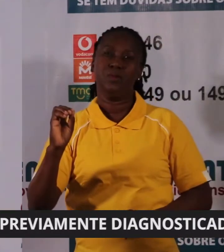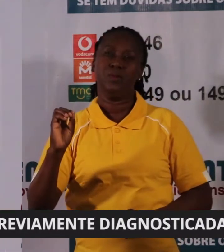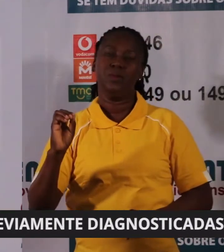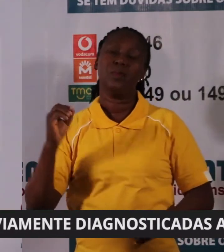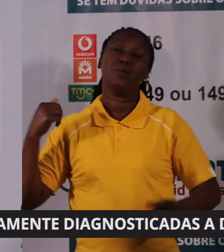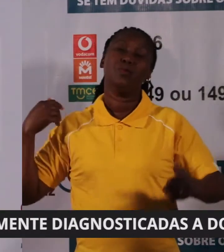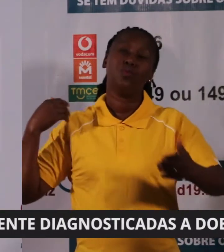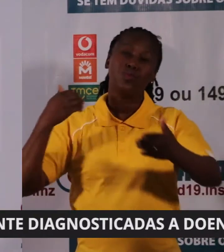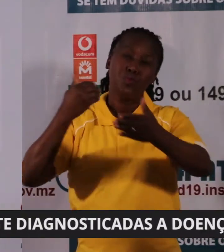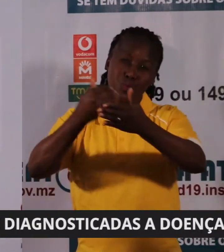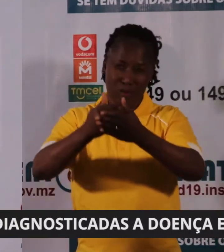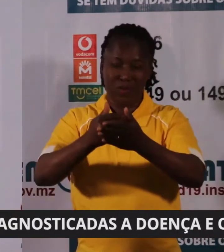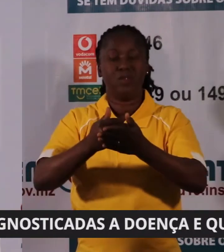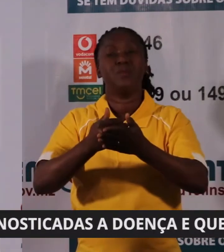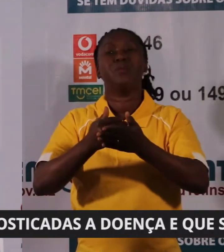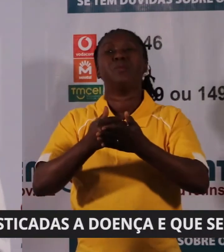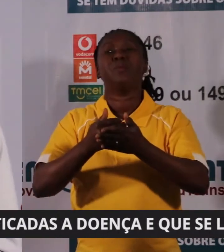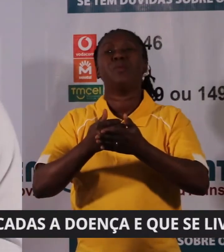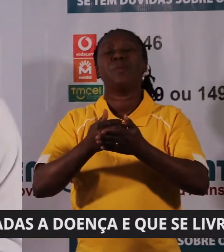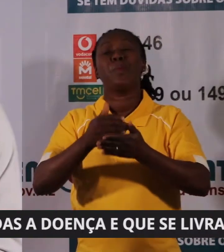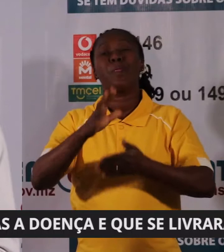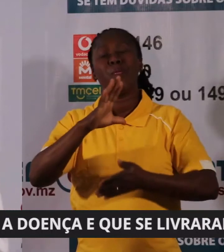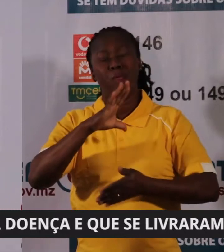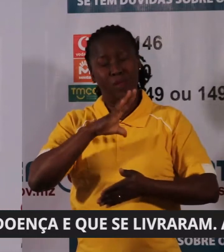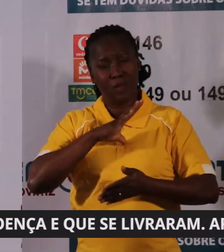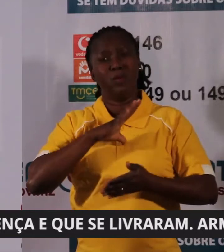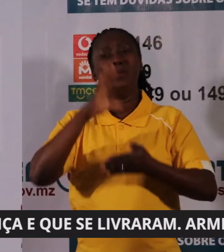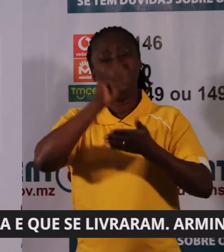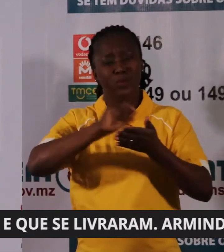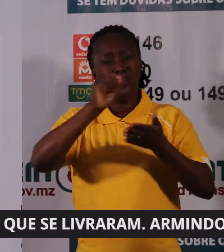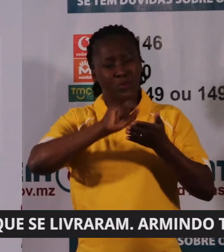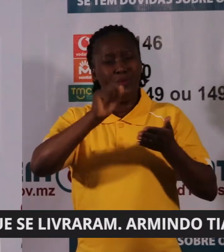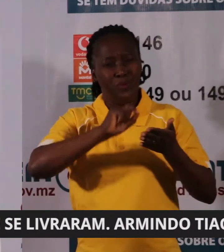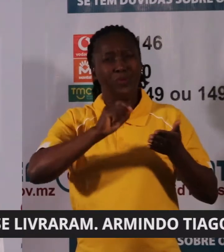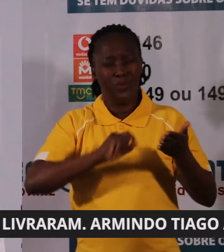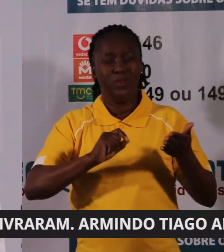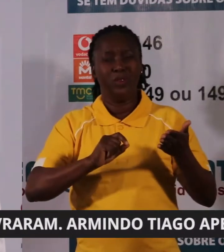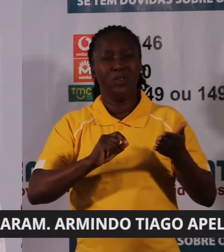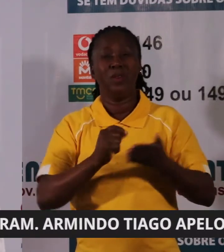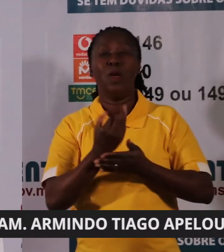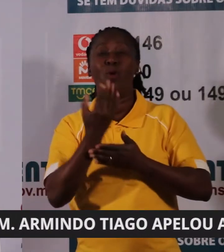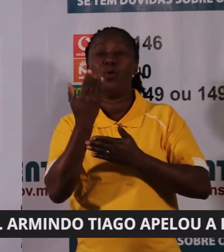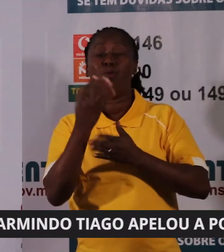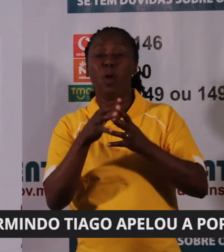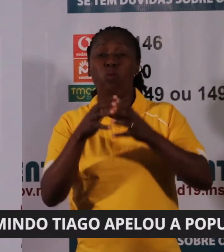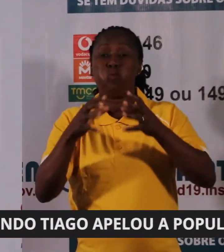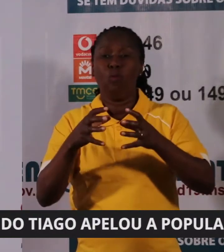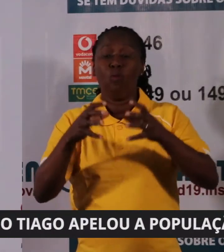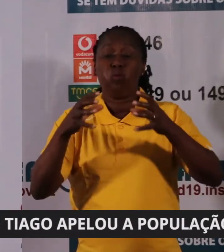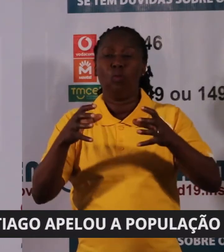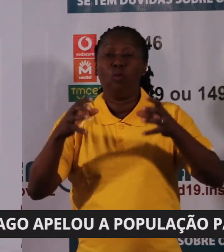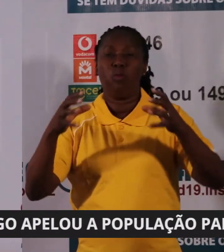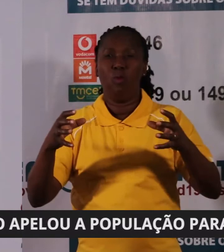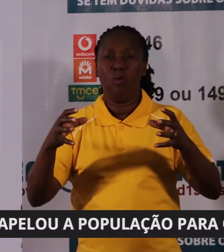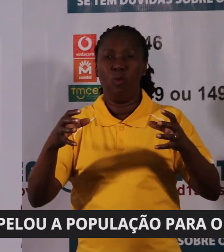Desde então, temos estado a registrar um número crescente de